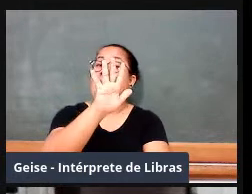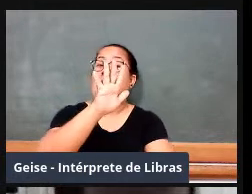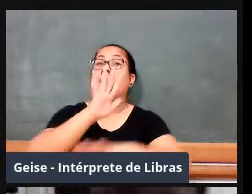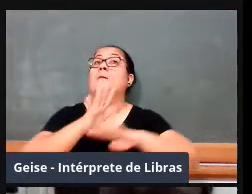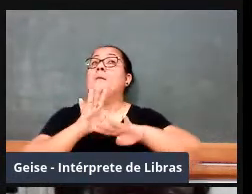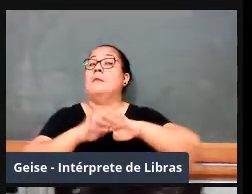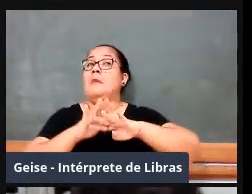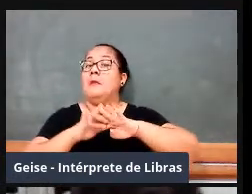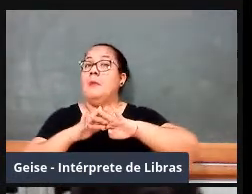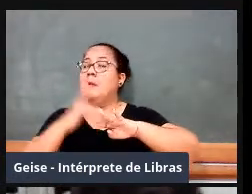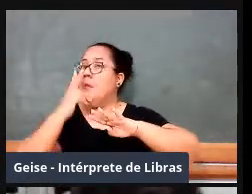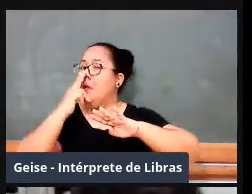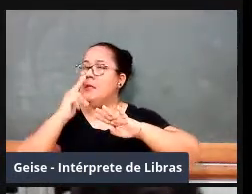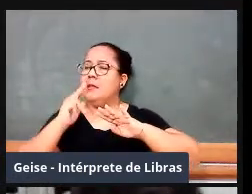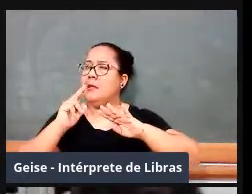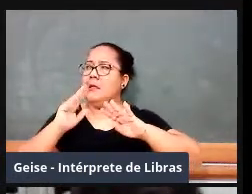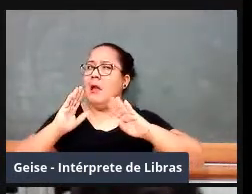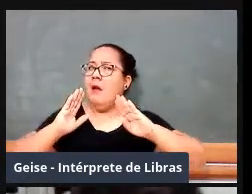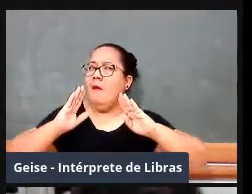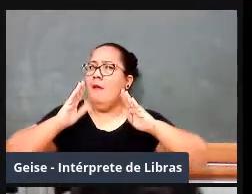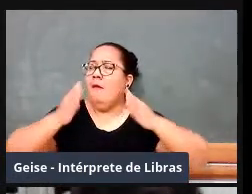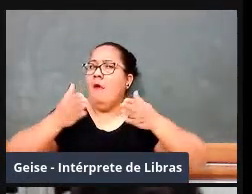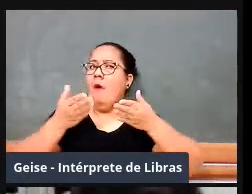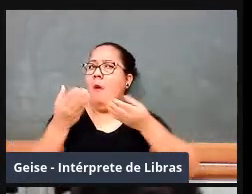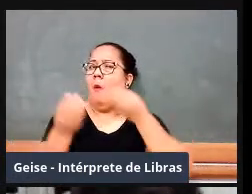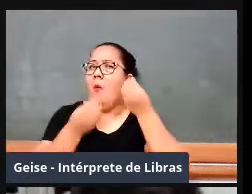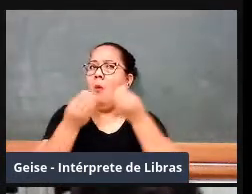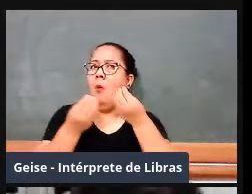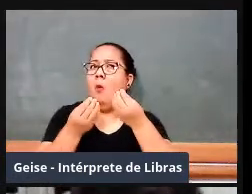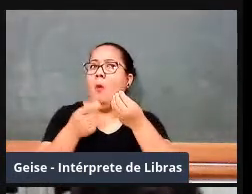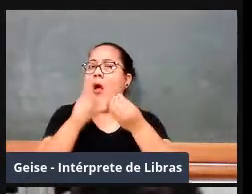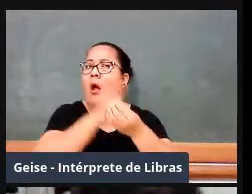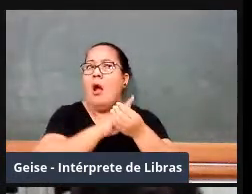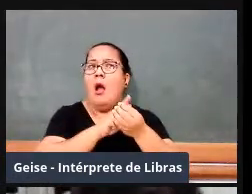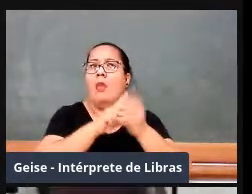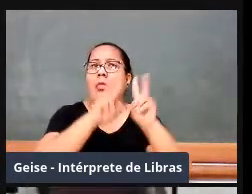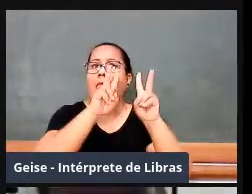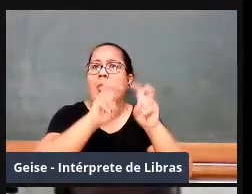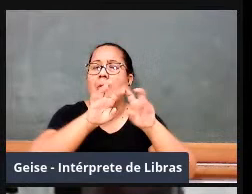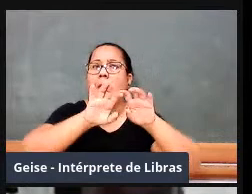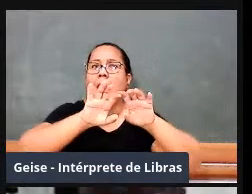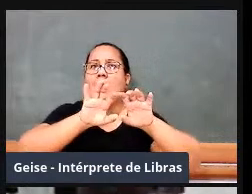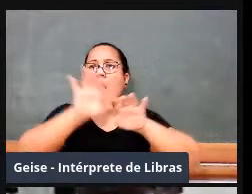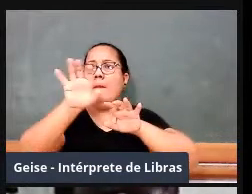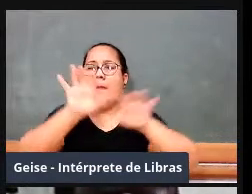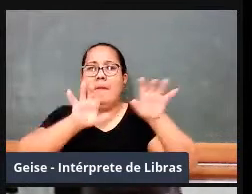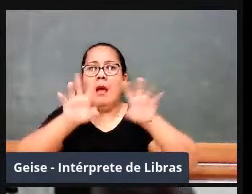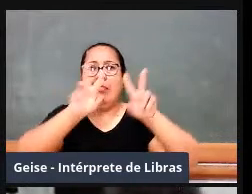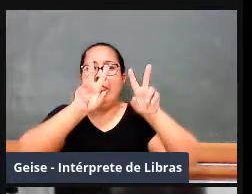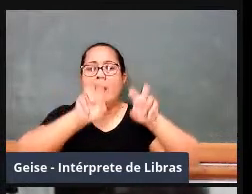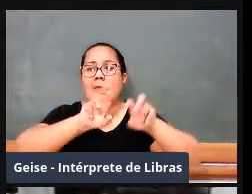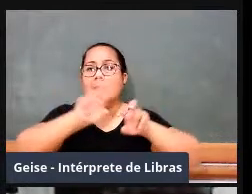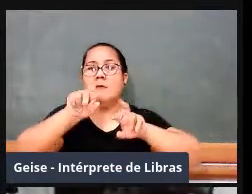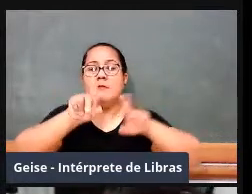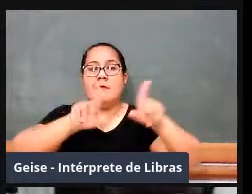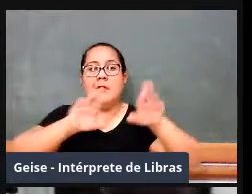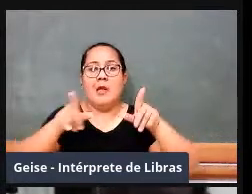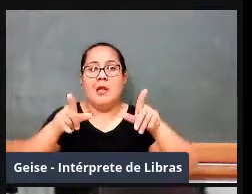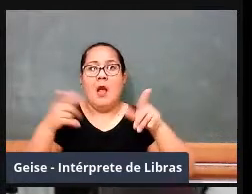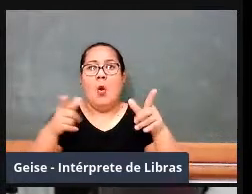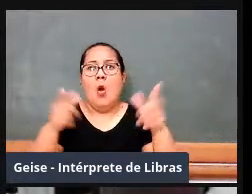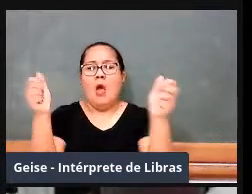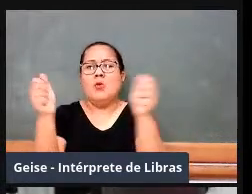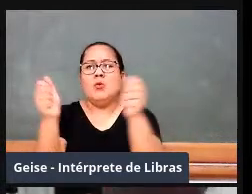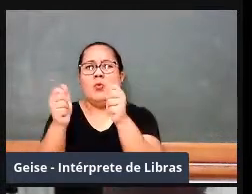especializando em ramos, como é que agora vamos juntar? Os matemáticos diziam isso, né? Outros diziam assim, não, mas